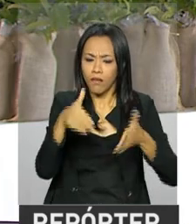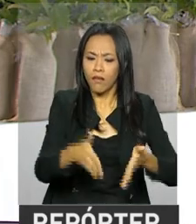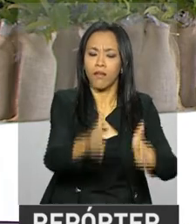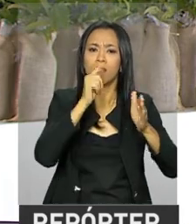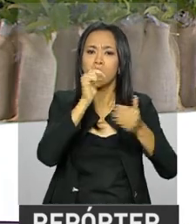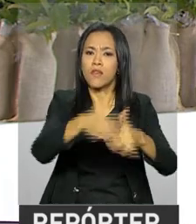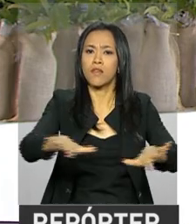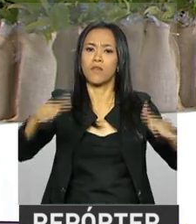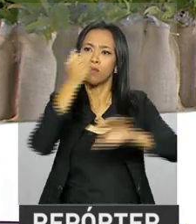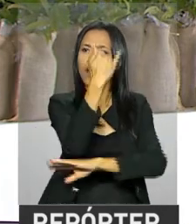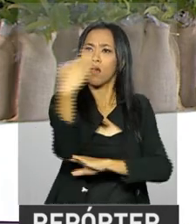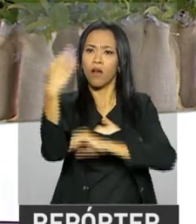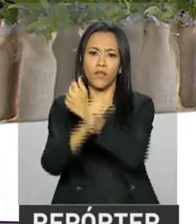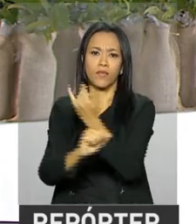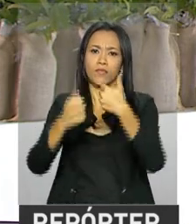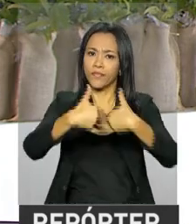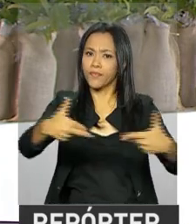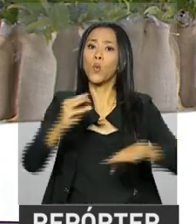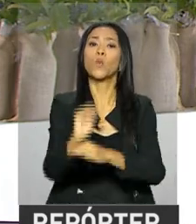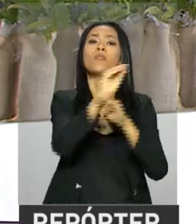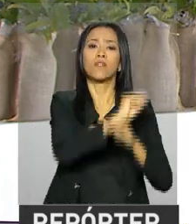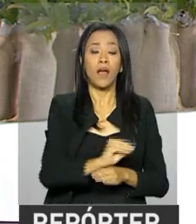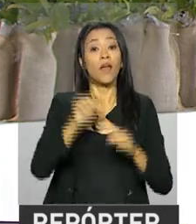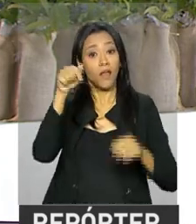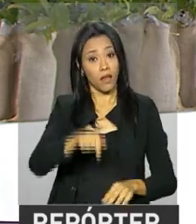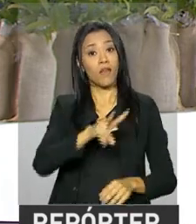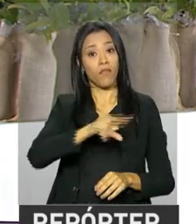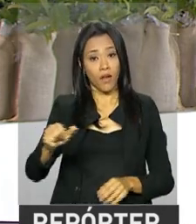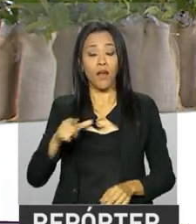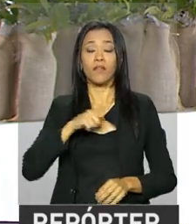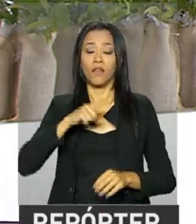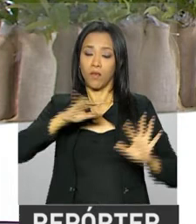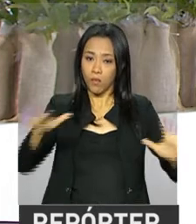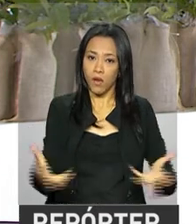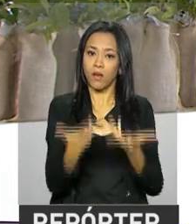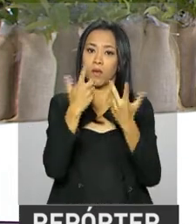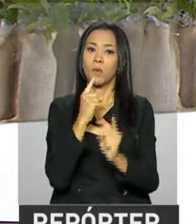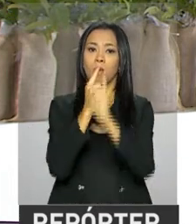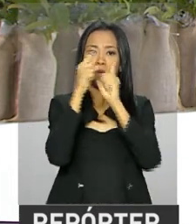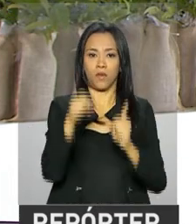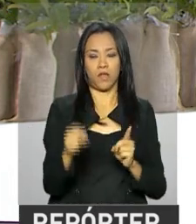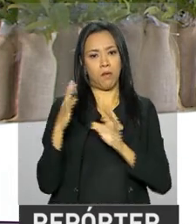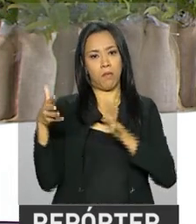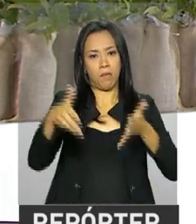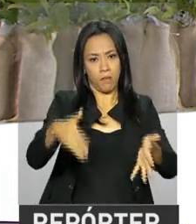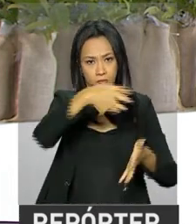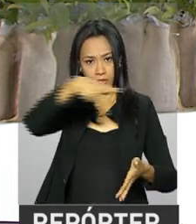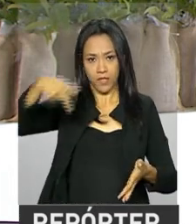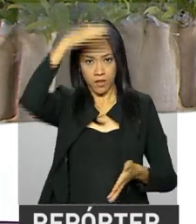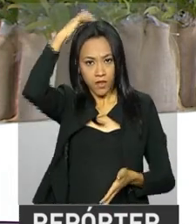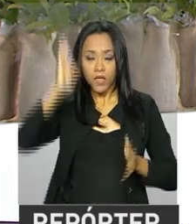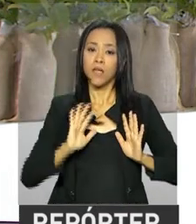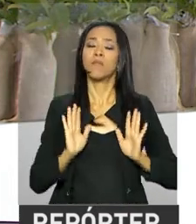aqui no Palácio do Planalto vai acontecer uma cerimônia que vai marcar esse Dia Mundial do Meio Ambiente, com a participação do presidente Michel Temer e de